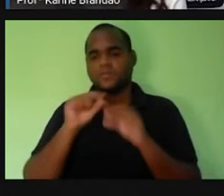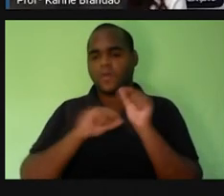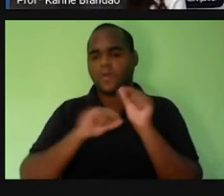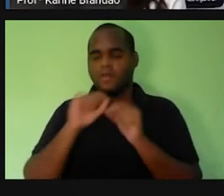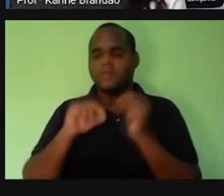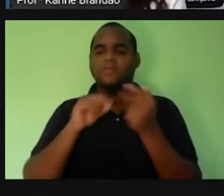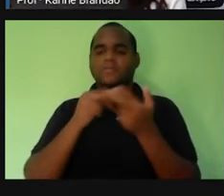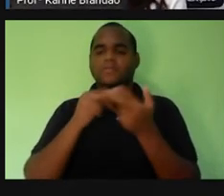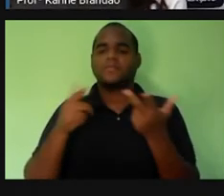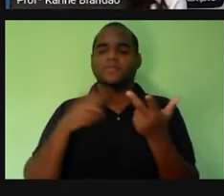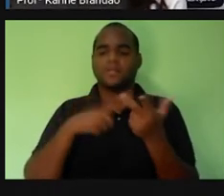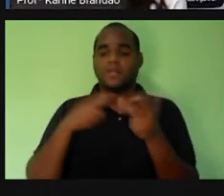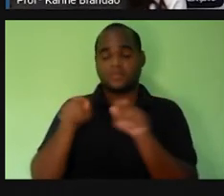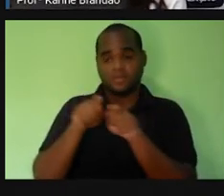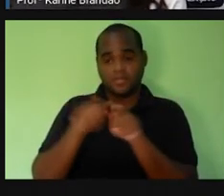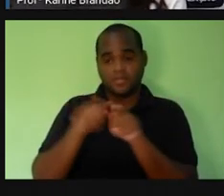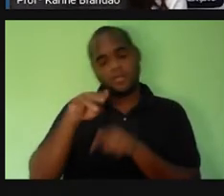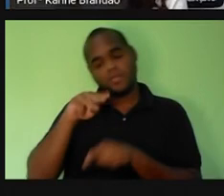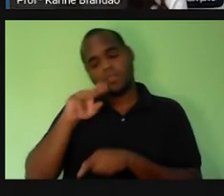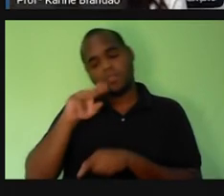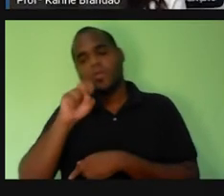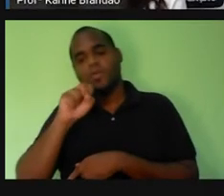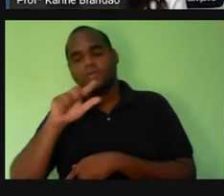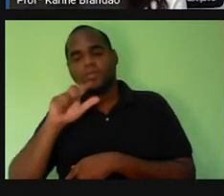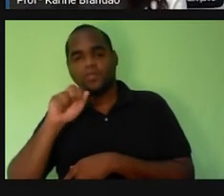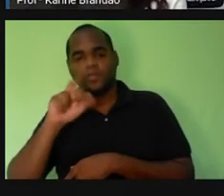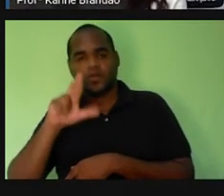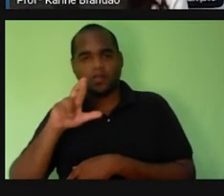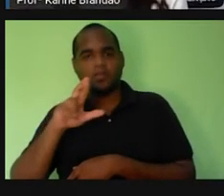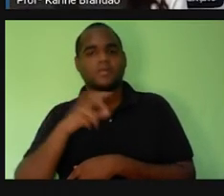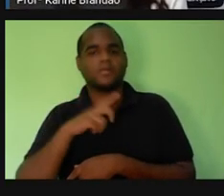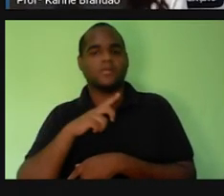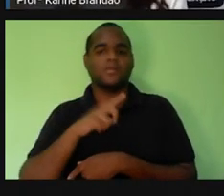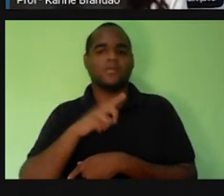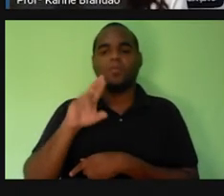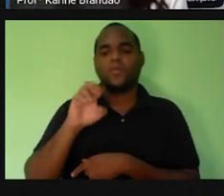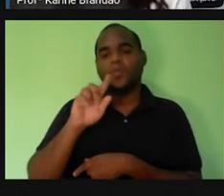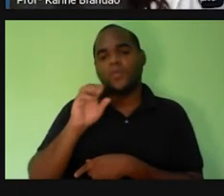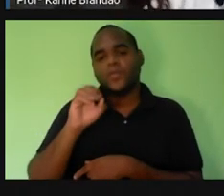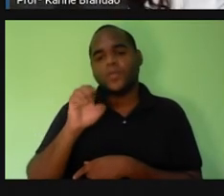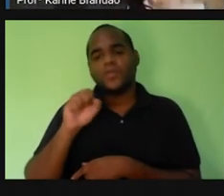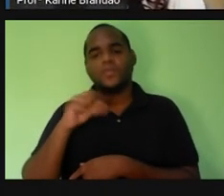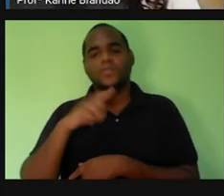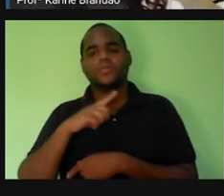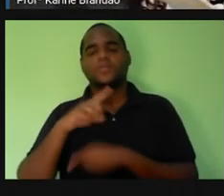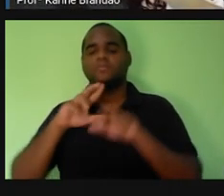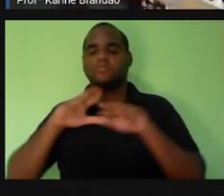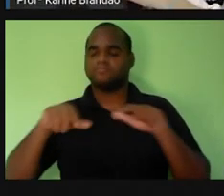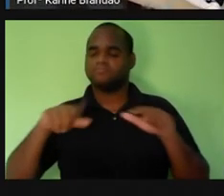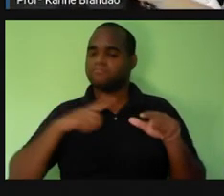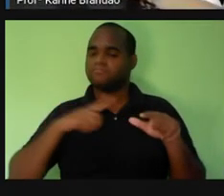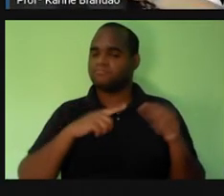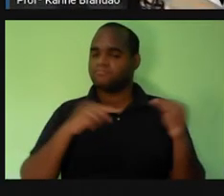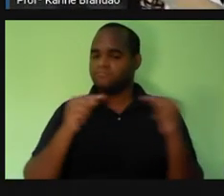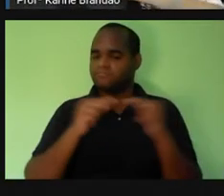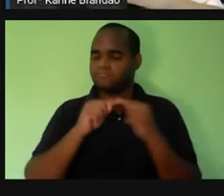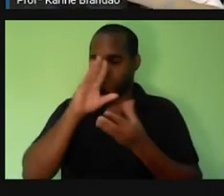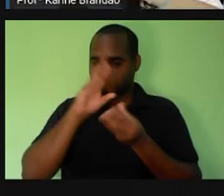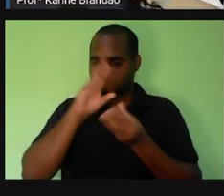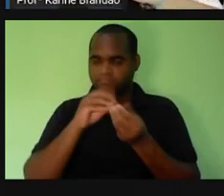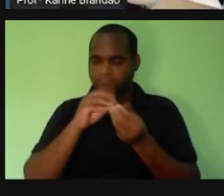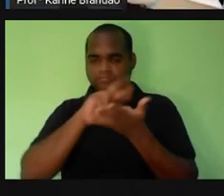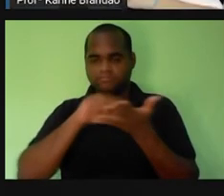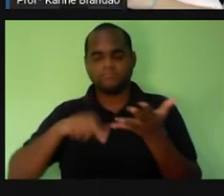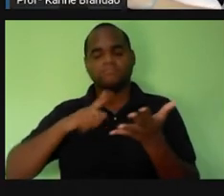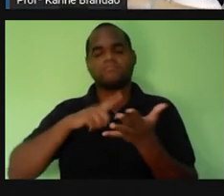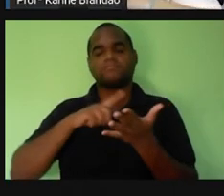conjuntivo, tem também tecido muscular, né? Tecido nervoso. Então, existe uma complexidade desses tecidos agora